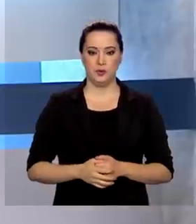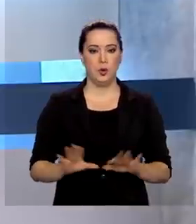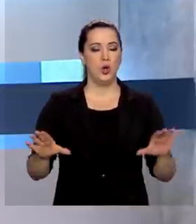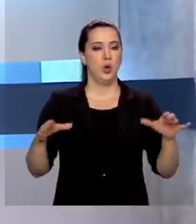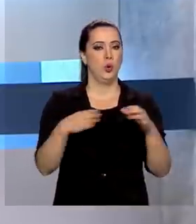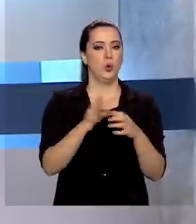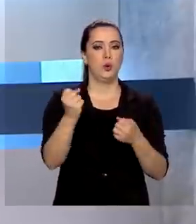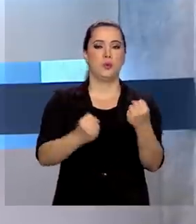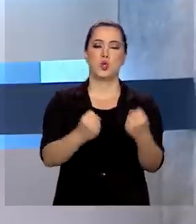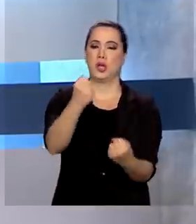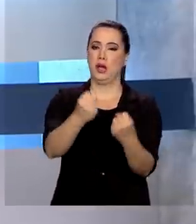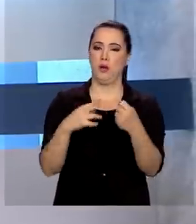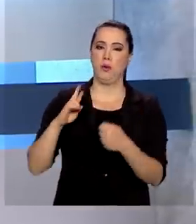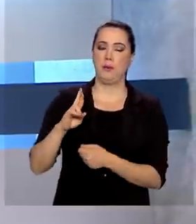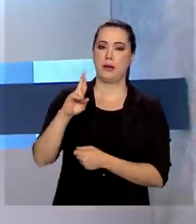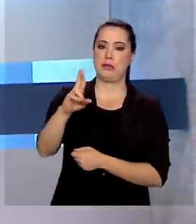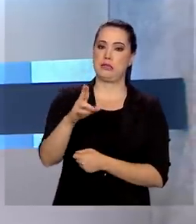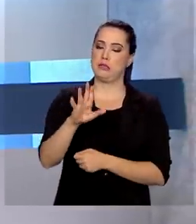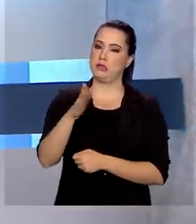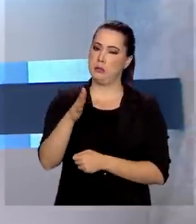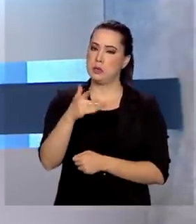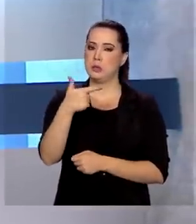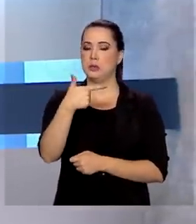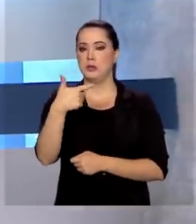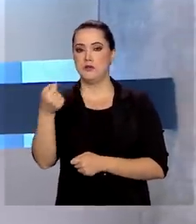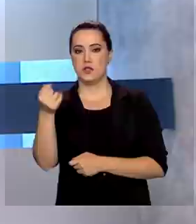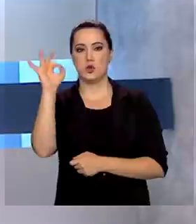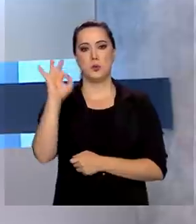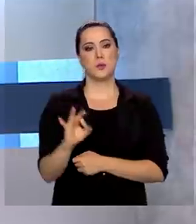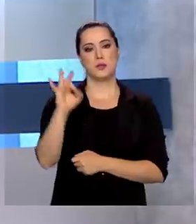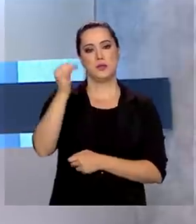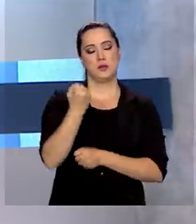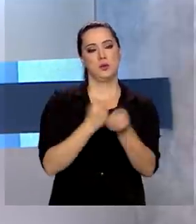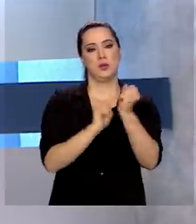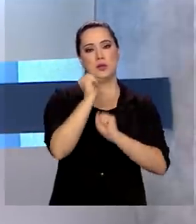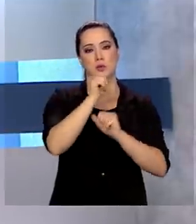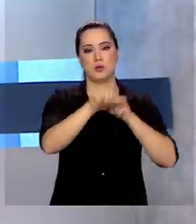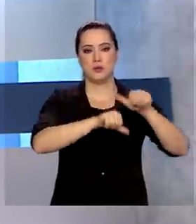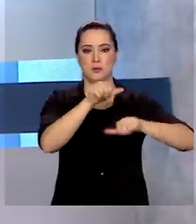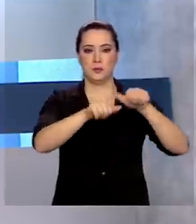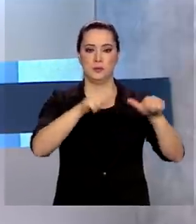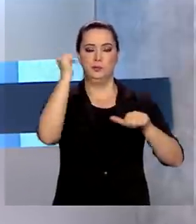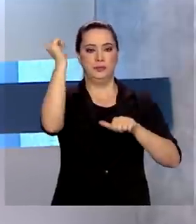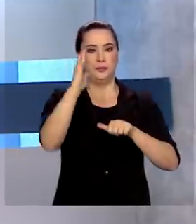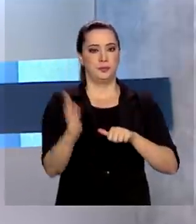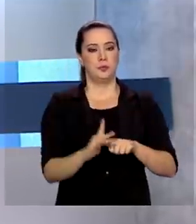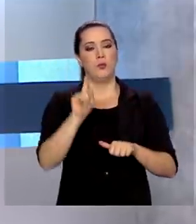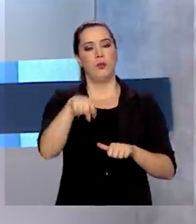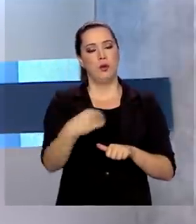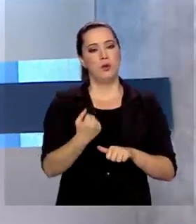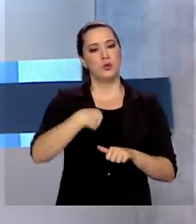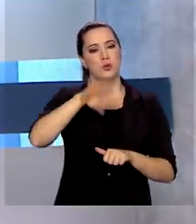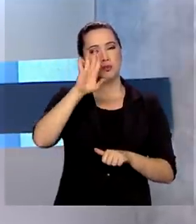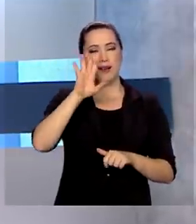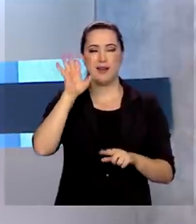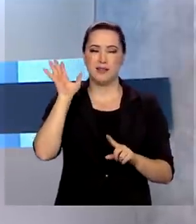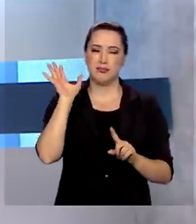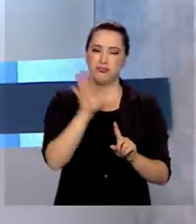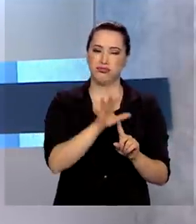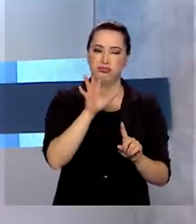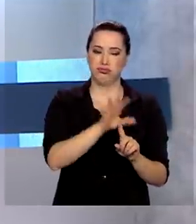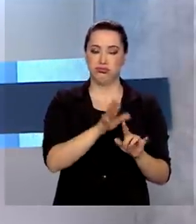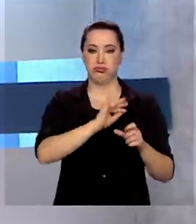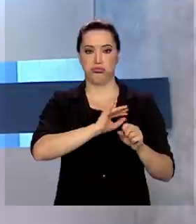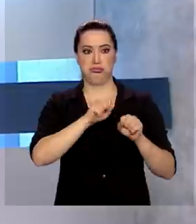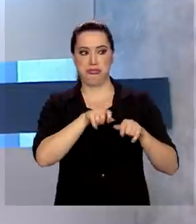setor automotivo representa cerca de 20% da indústria de transformação no Brasil e foi um dos mais atingidos pela